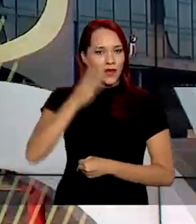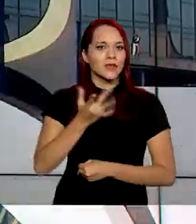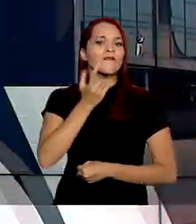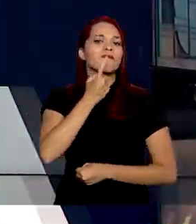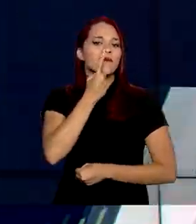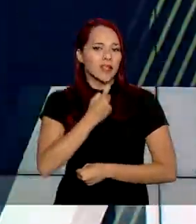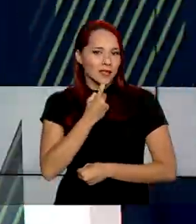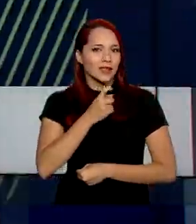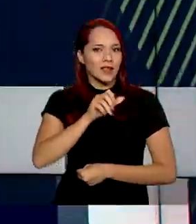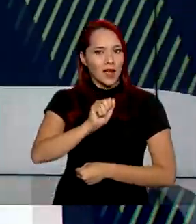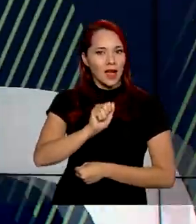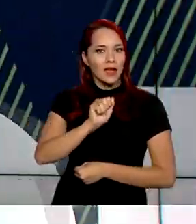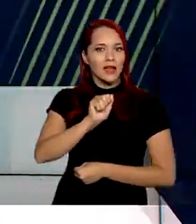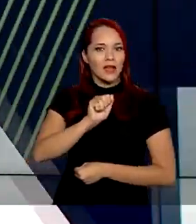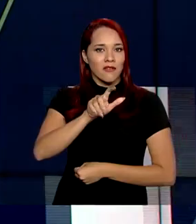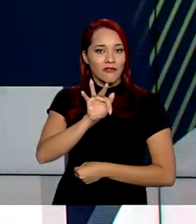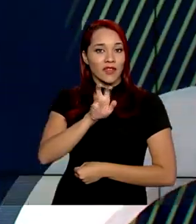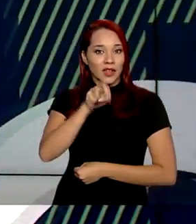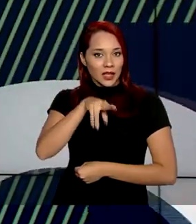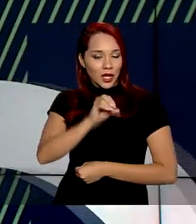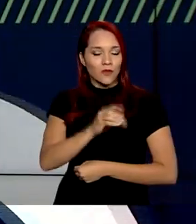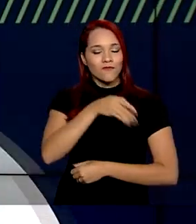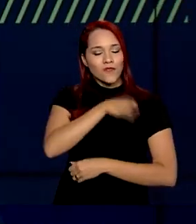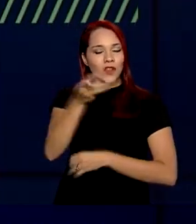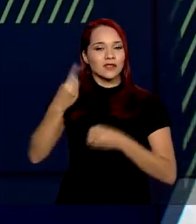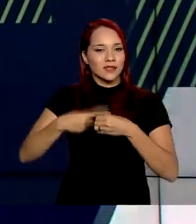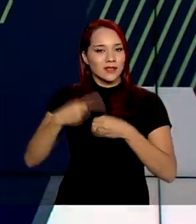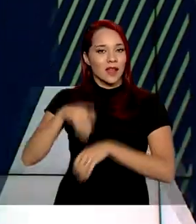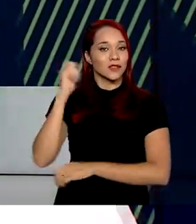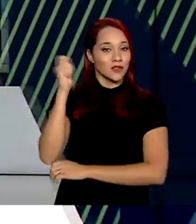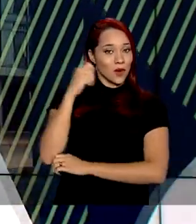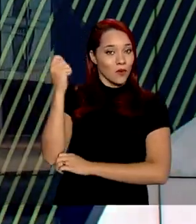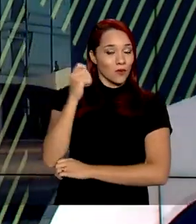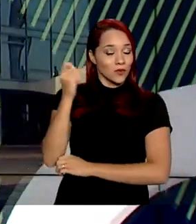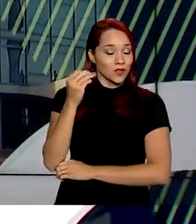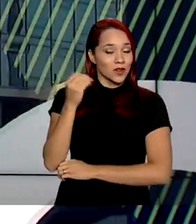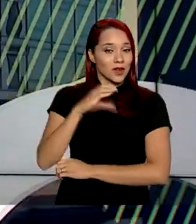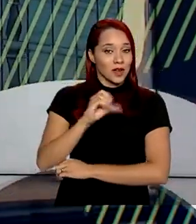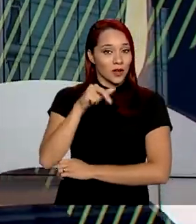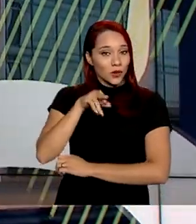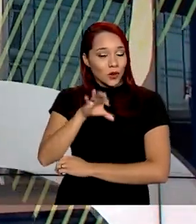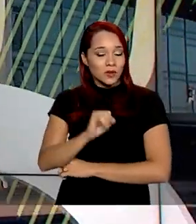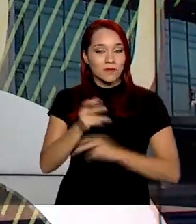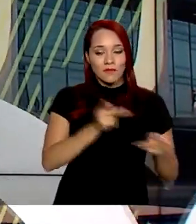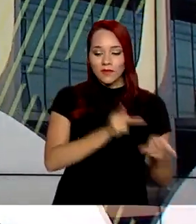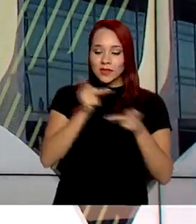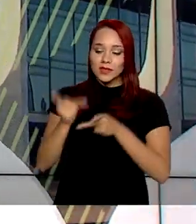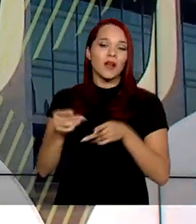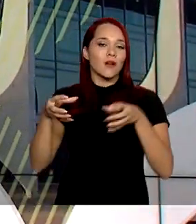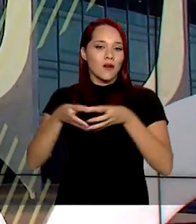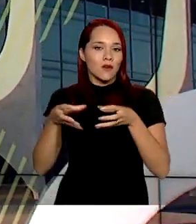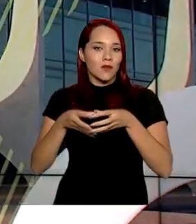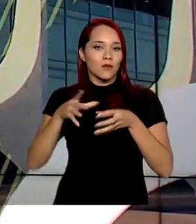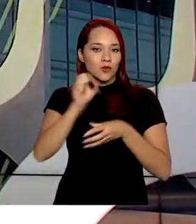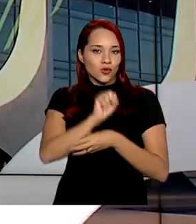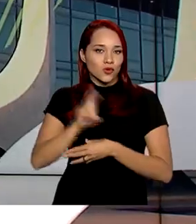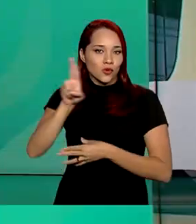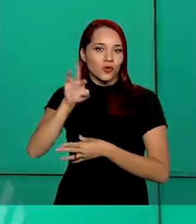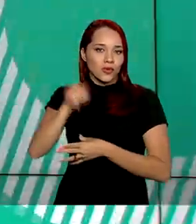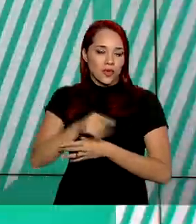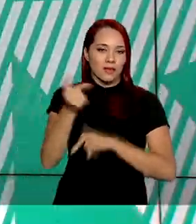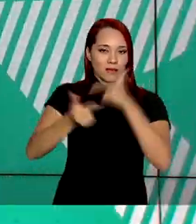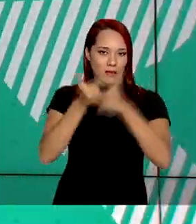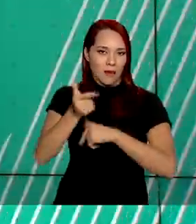Silva, esteve nesta quinta-feira na cidade gaúcha de Canoas para visitar o Comando Conjunto Sul da Operação Covid-19.